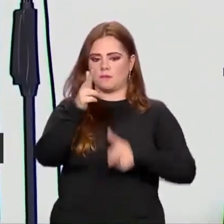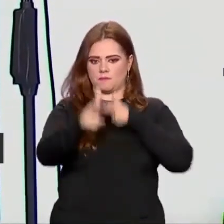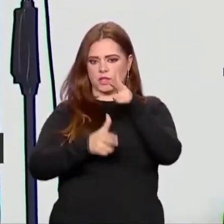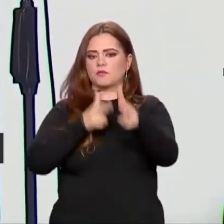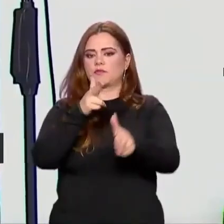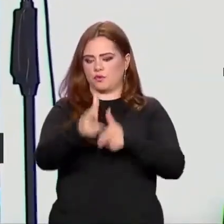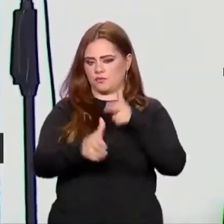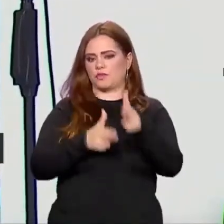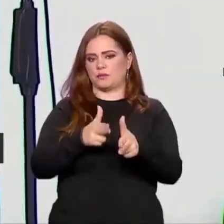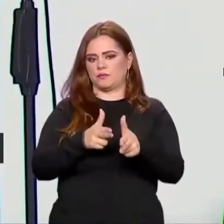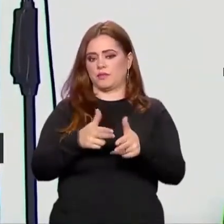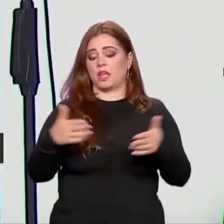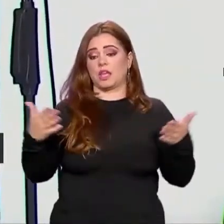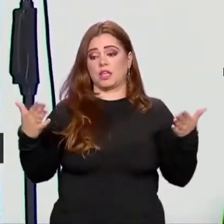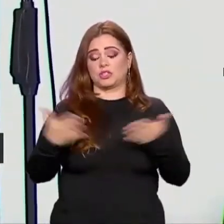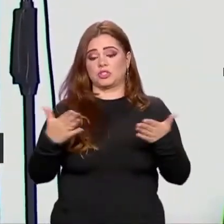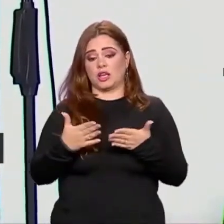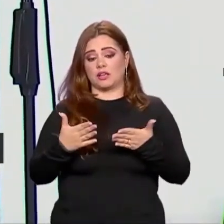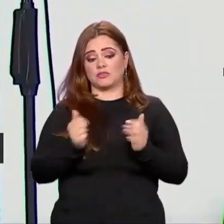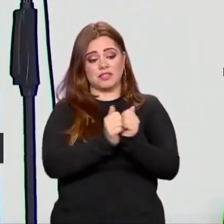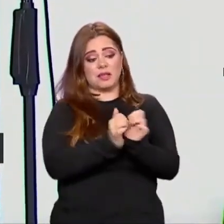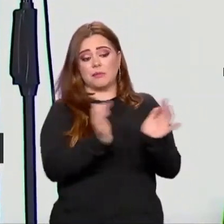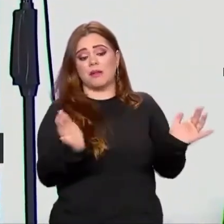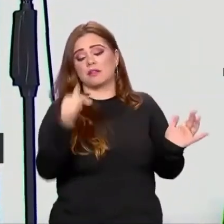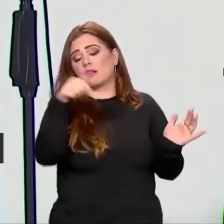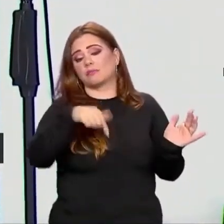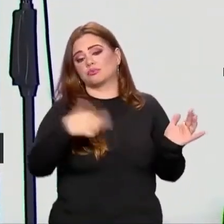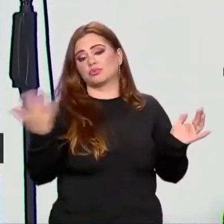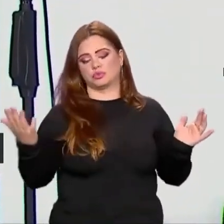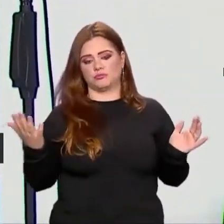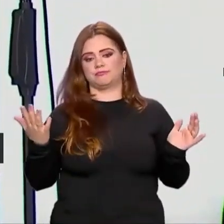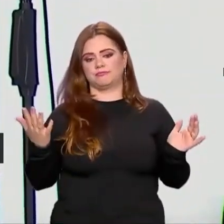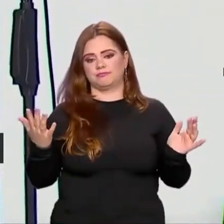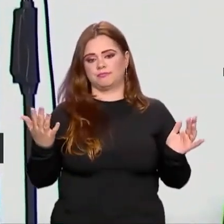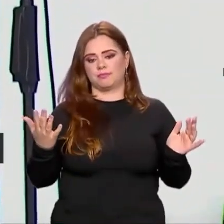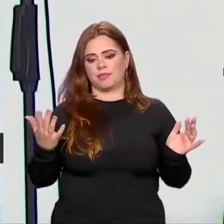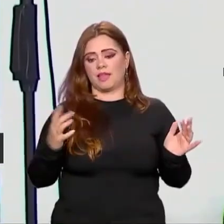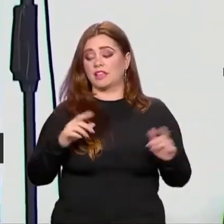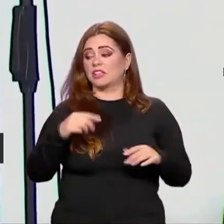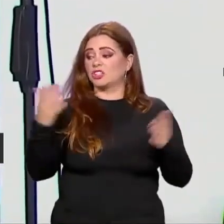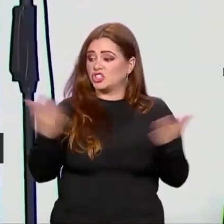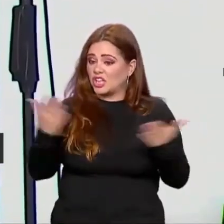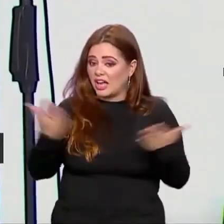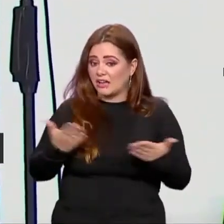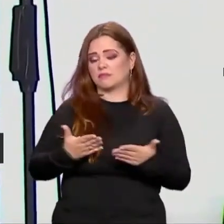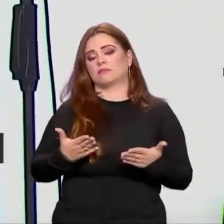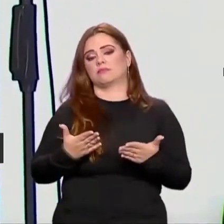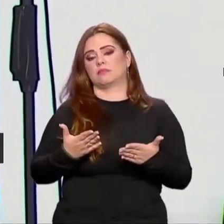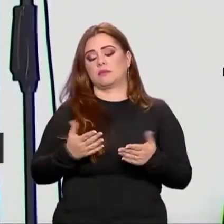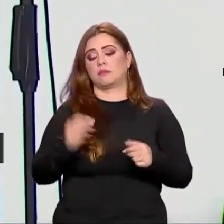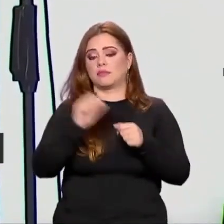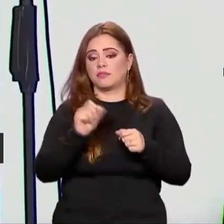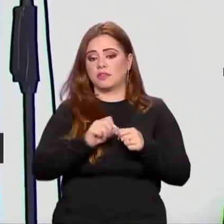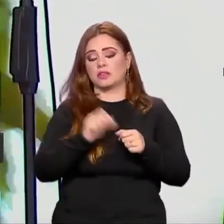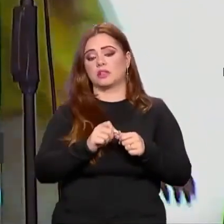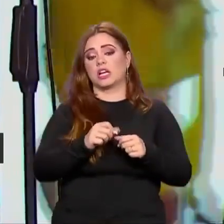já estivesse inaugurada no dia de hoje. Era para ela estar inaugurada antes de